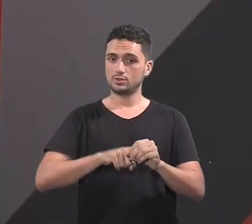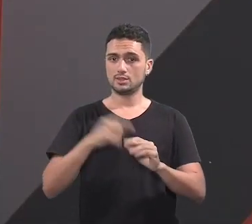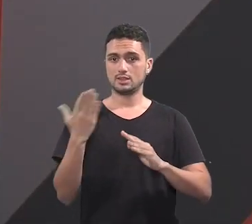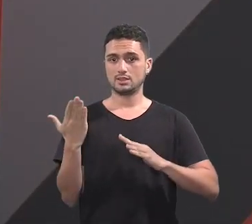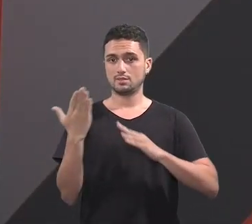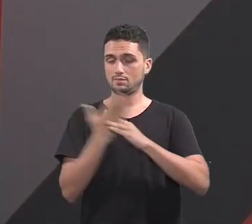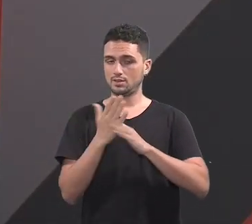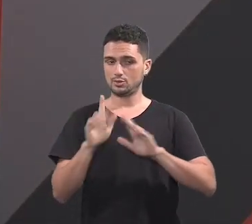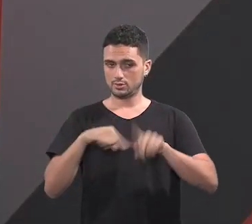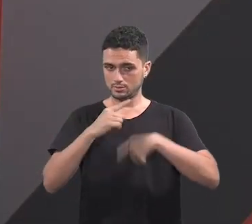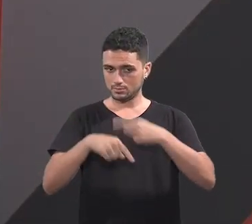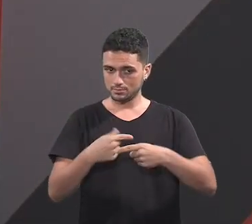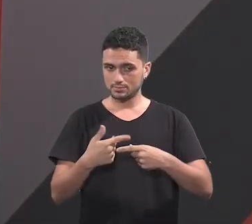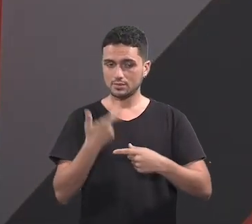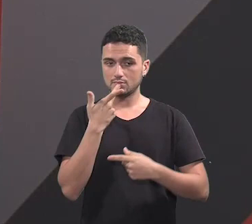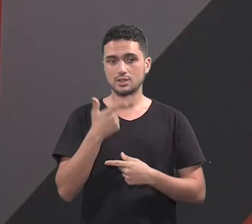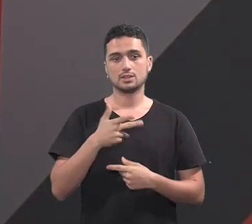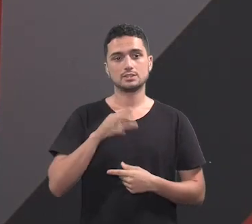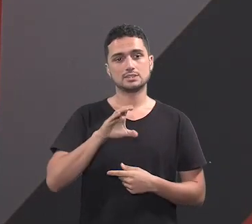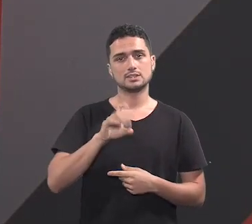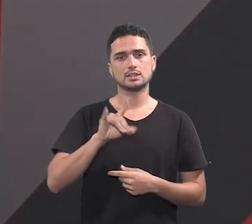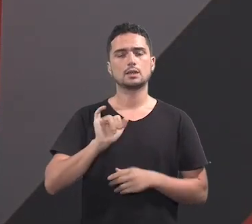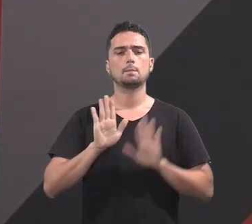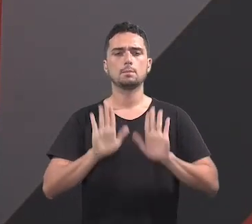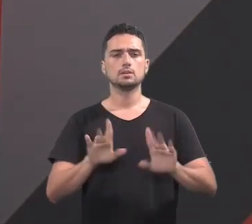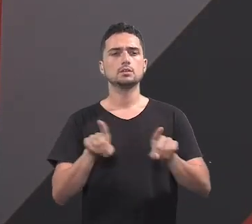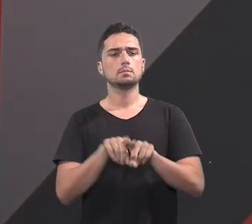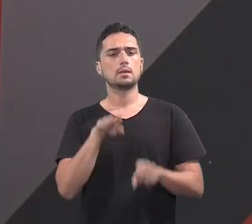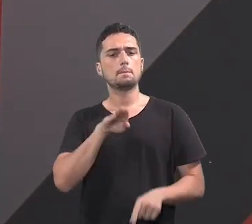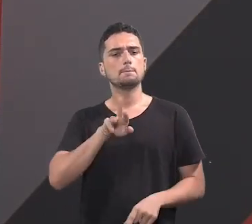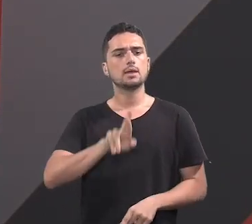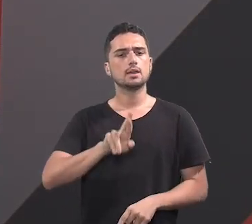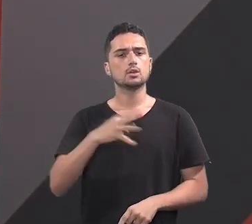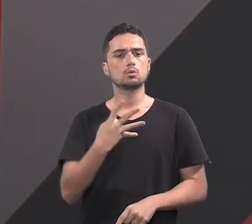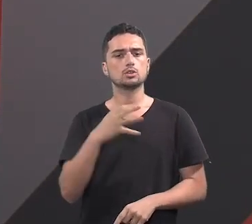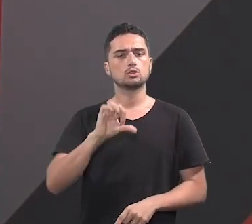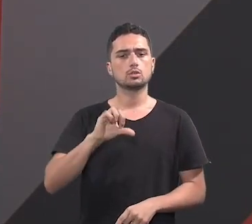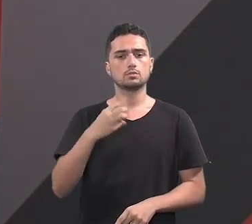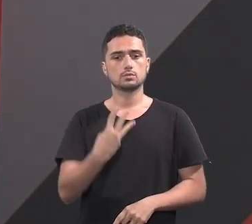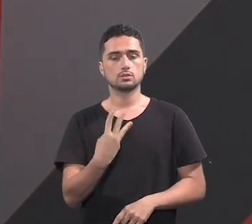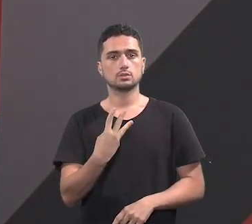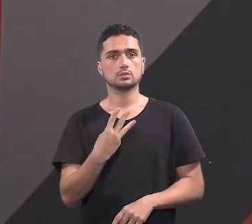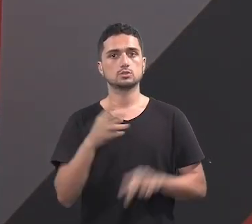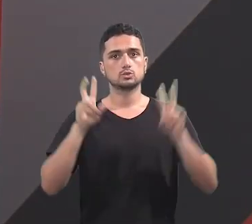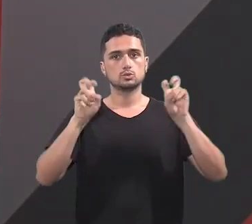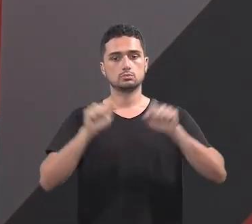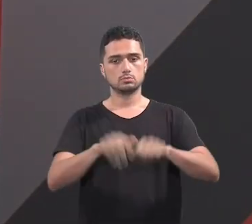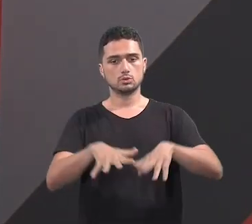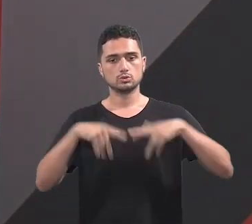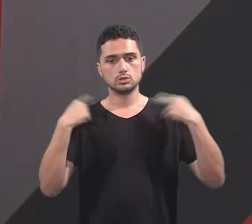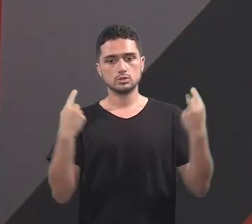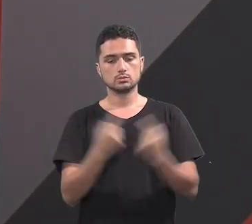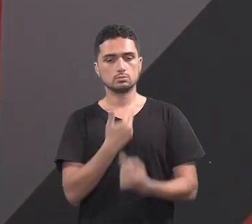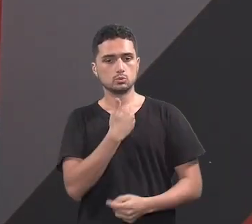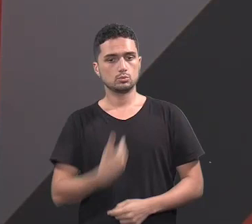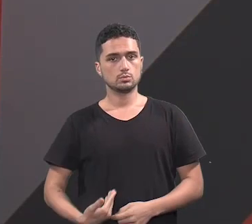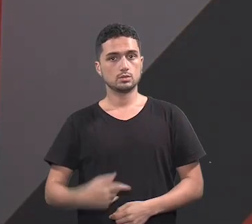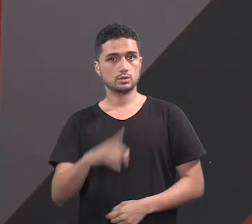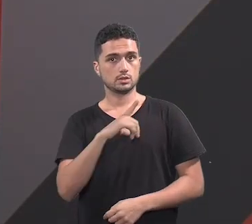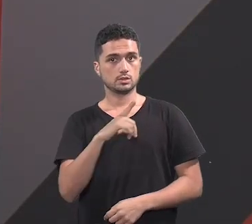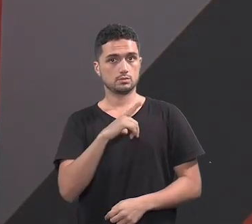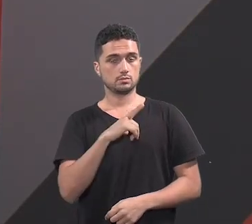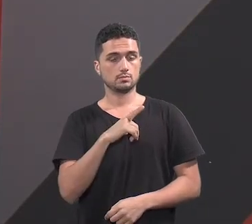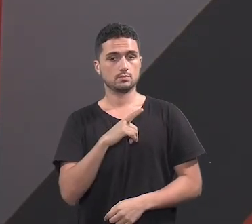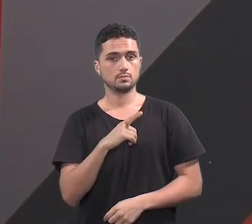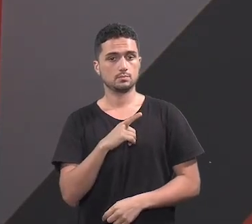dessa questão da SEDAI, mas eu queria voltar a falar da questão da BR-493, da audiência pública que a comissão